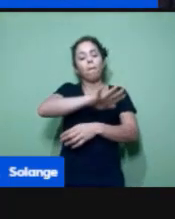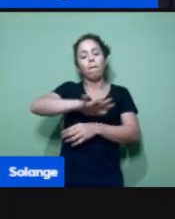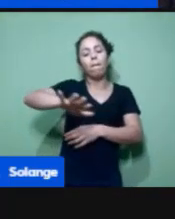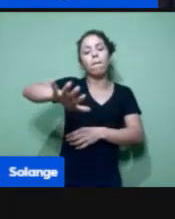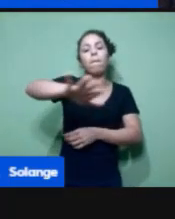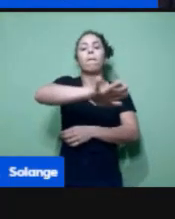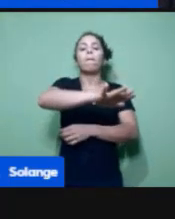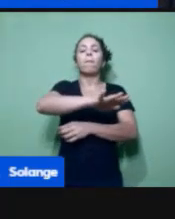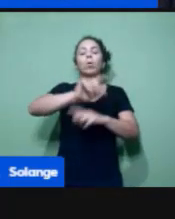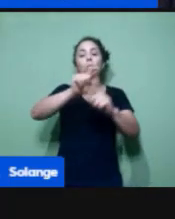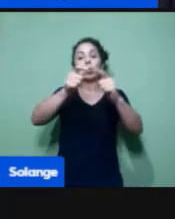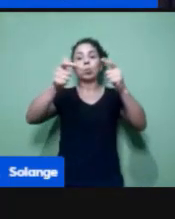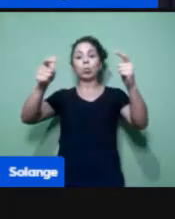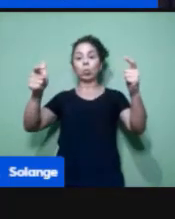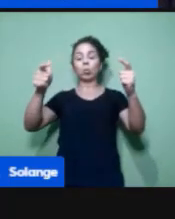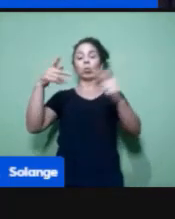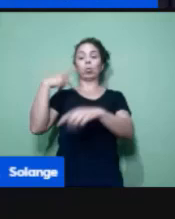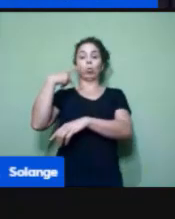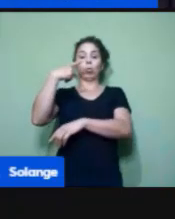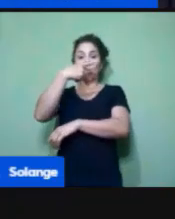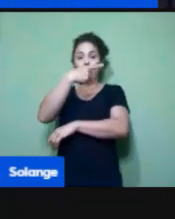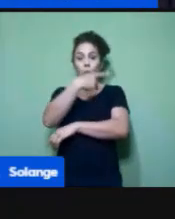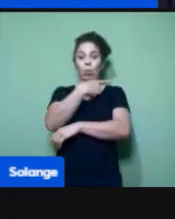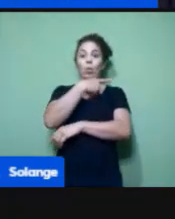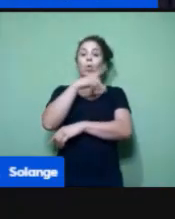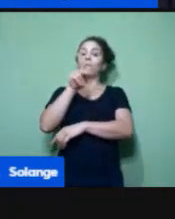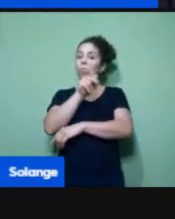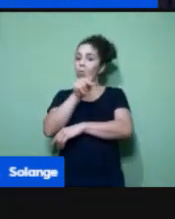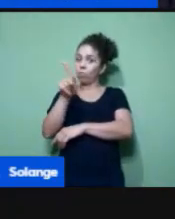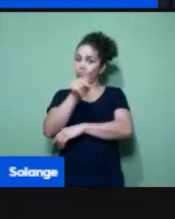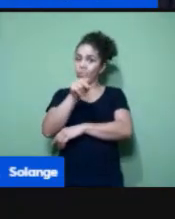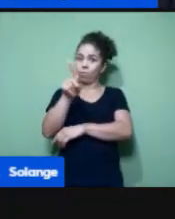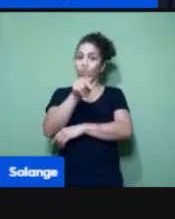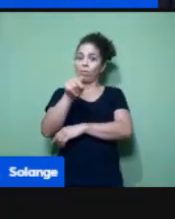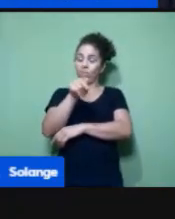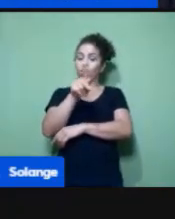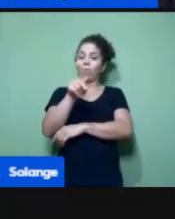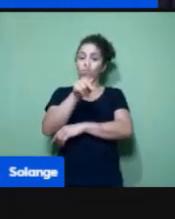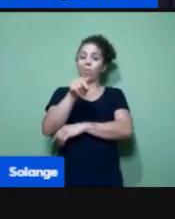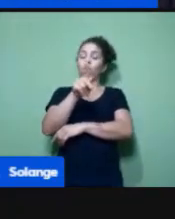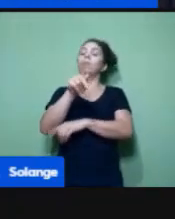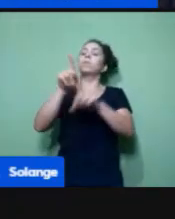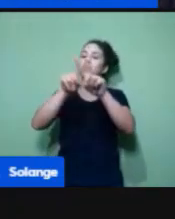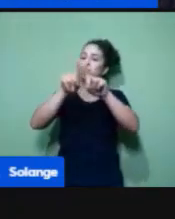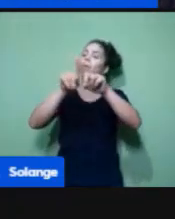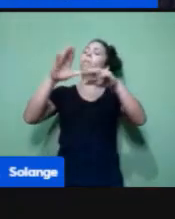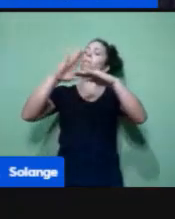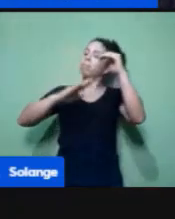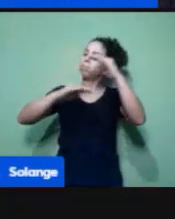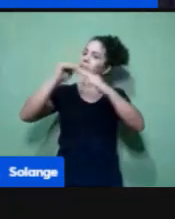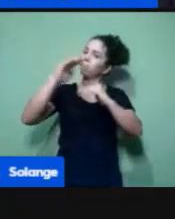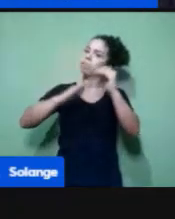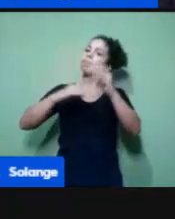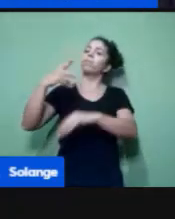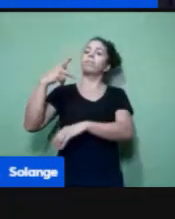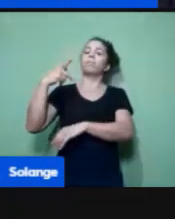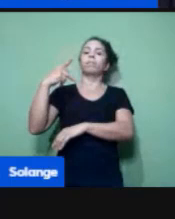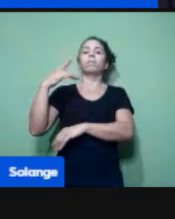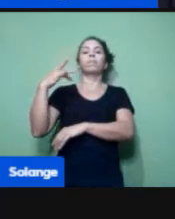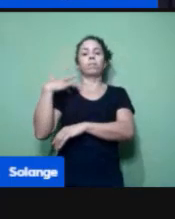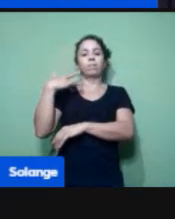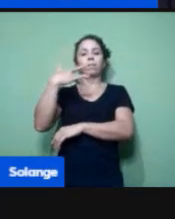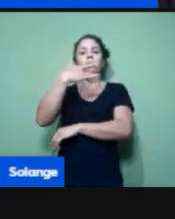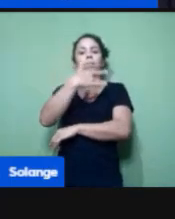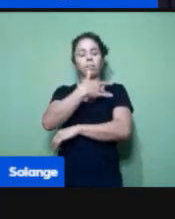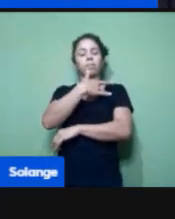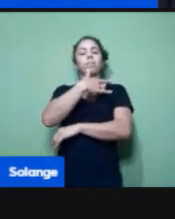hoje nós somos considerados, além de docentes, profissionais da saúde, então isso faz com que a gente cada vez mais